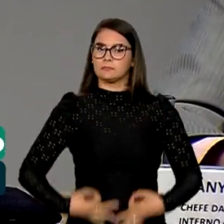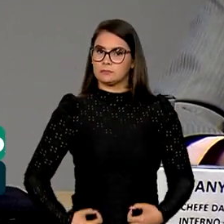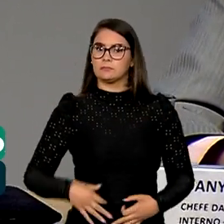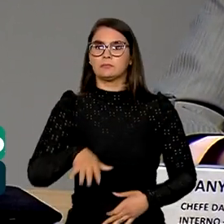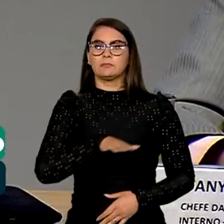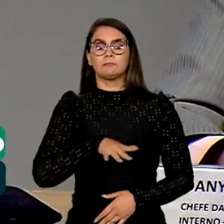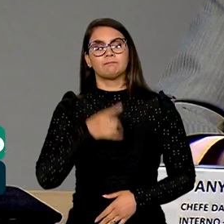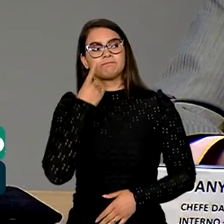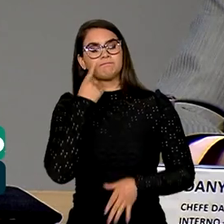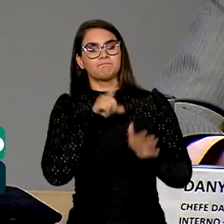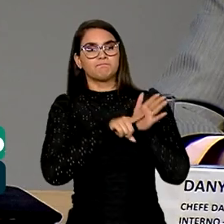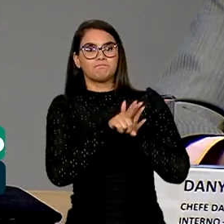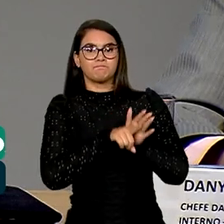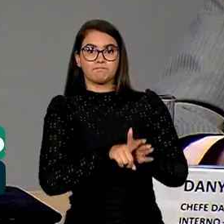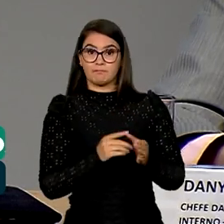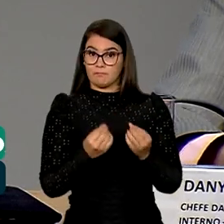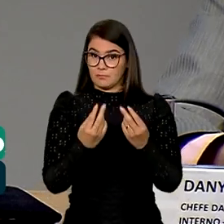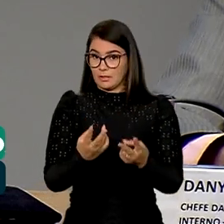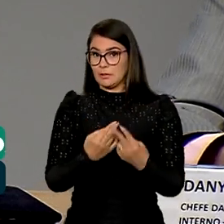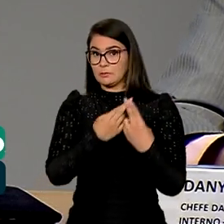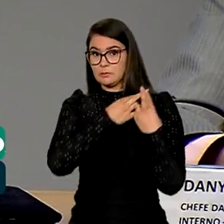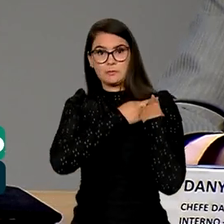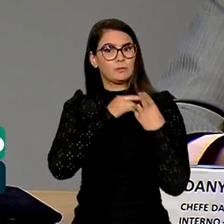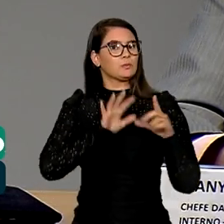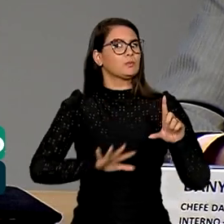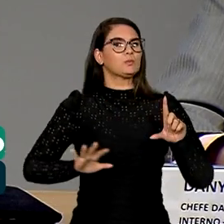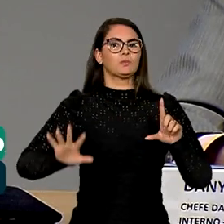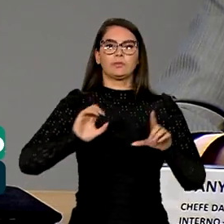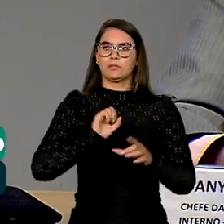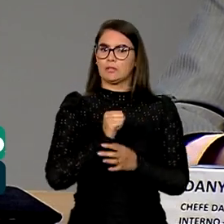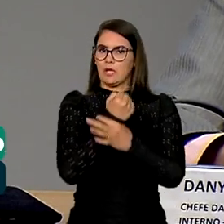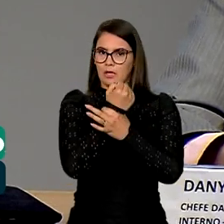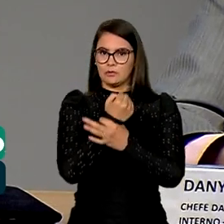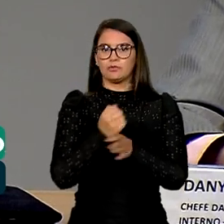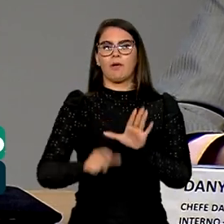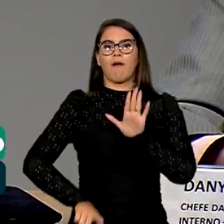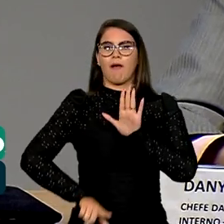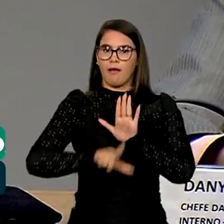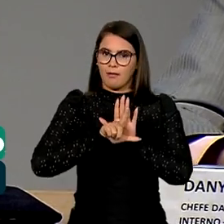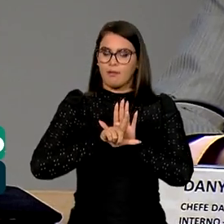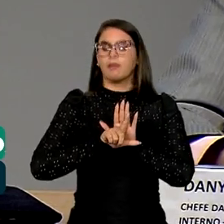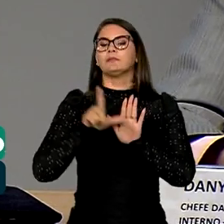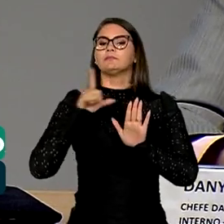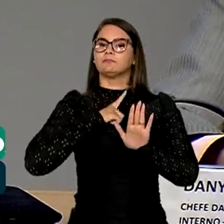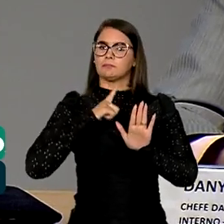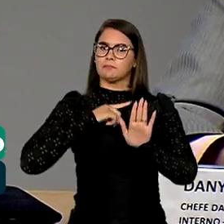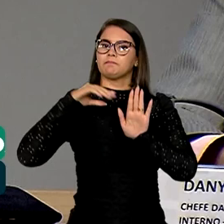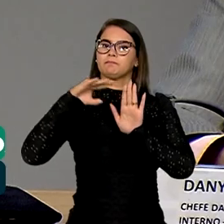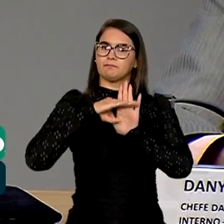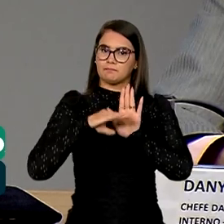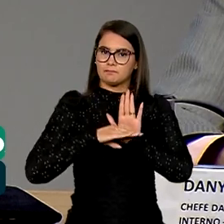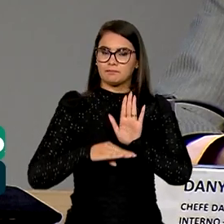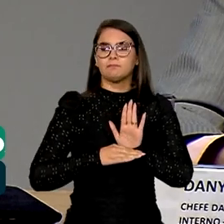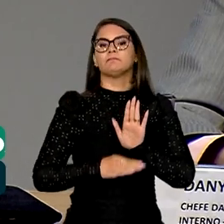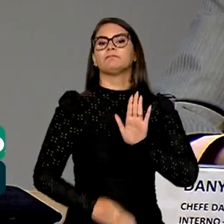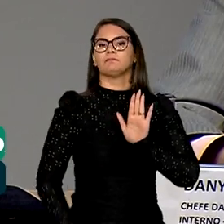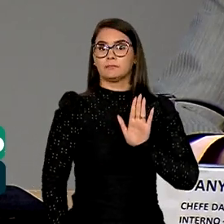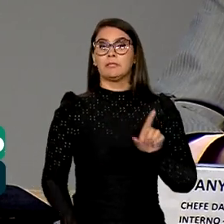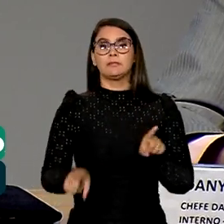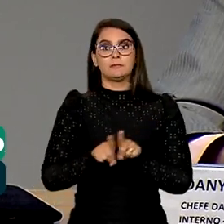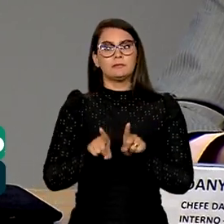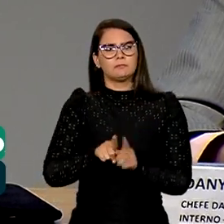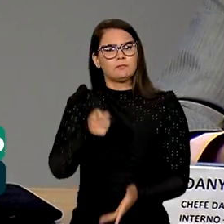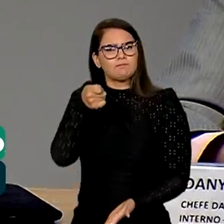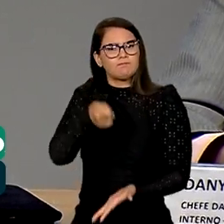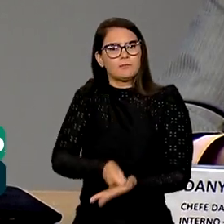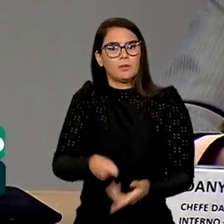sentido de apurar e responsabilizar com todas as garantias que a lei prevê, mas também com o